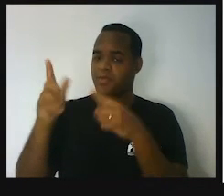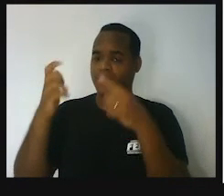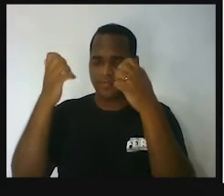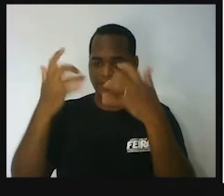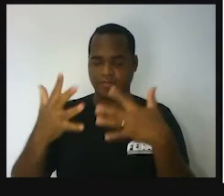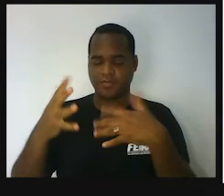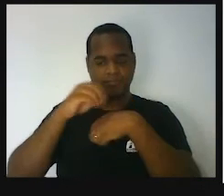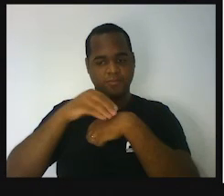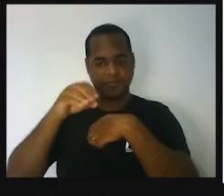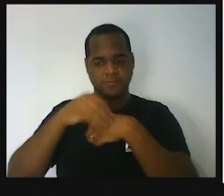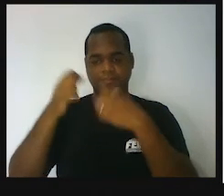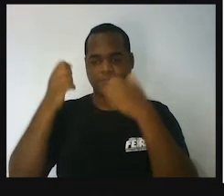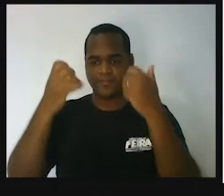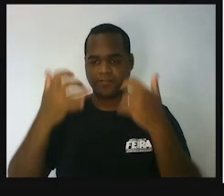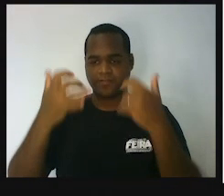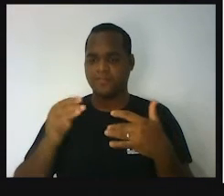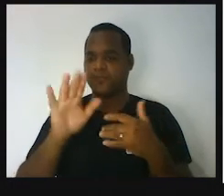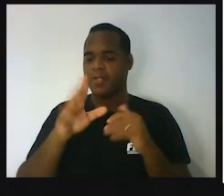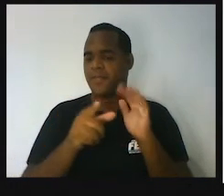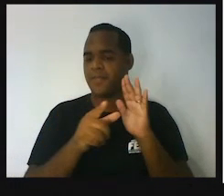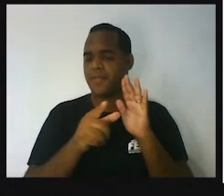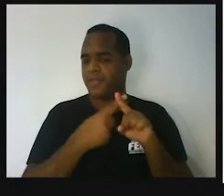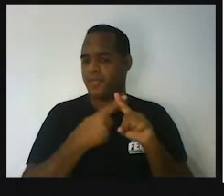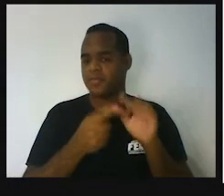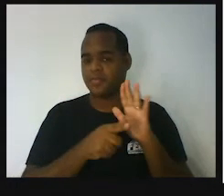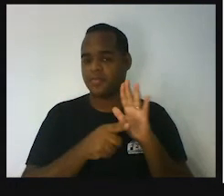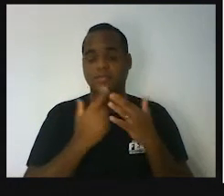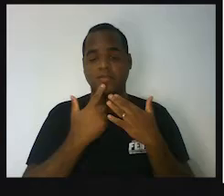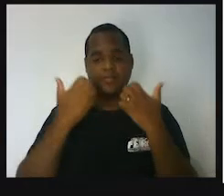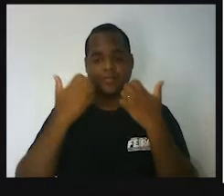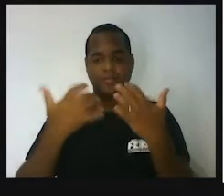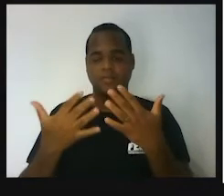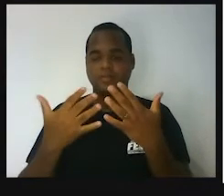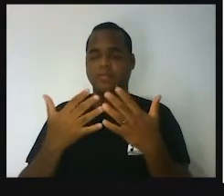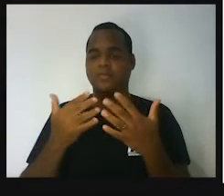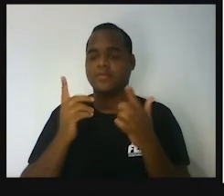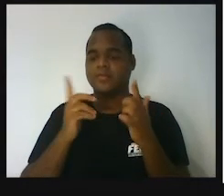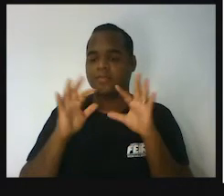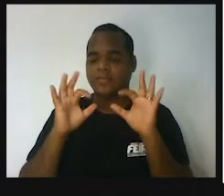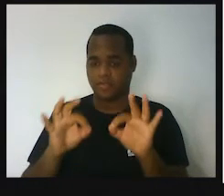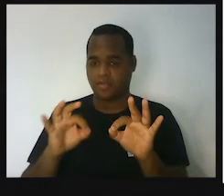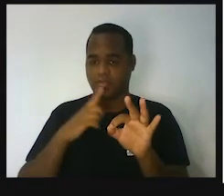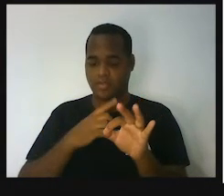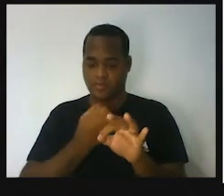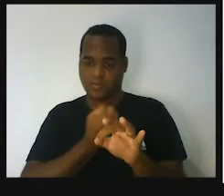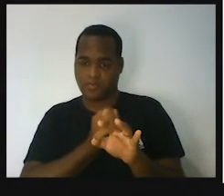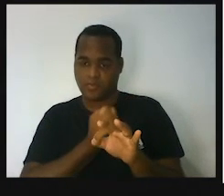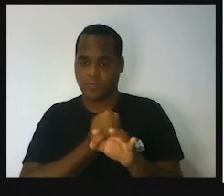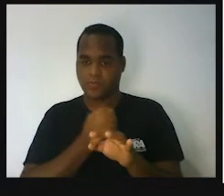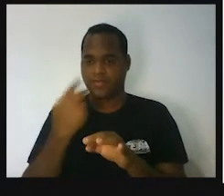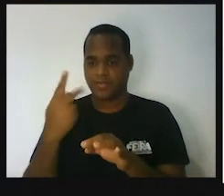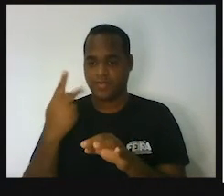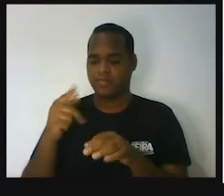Porque antes, vamos voltar pra aquela situação do preço da gasolina de novo.